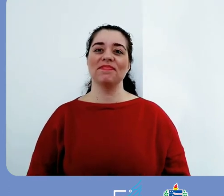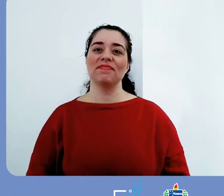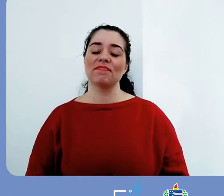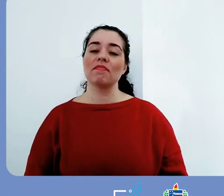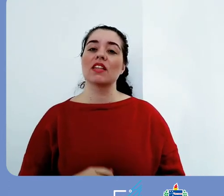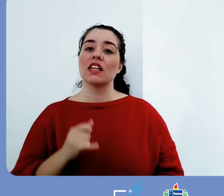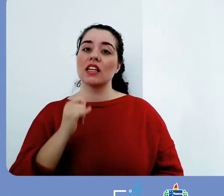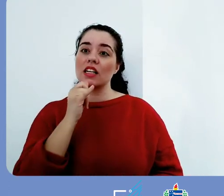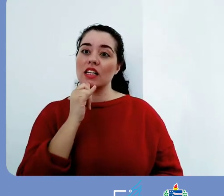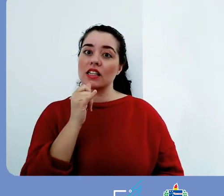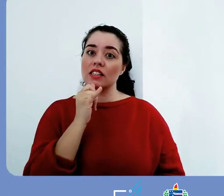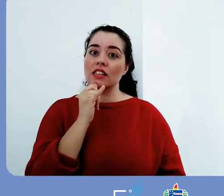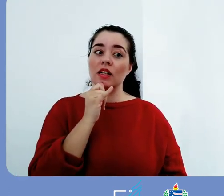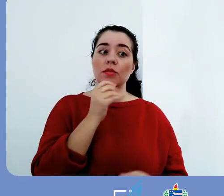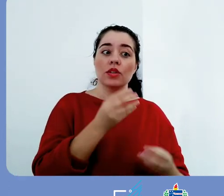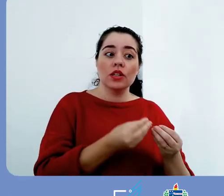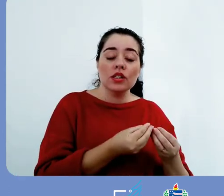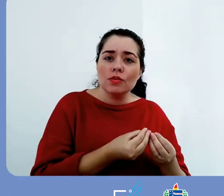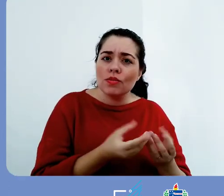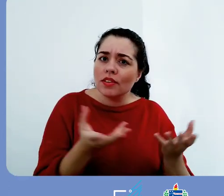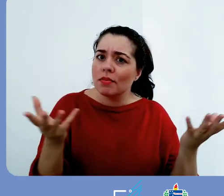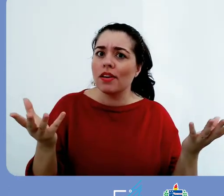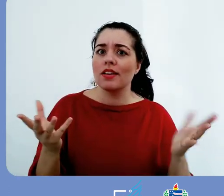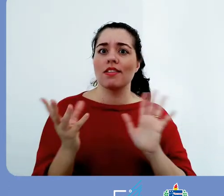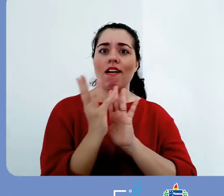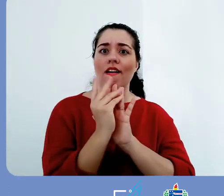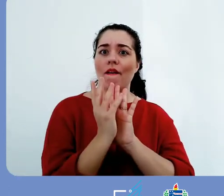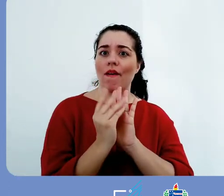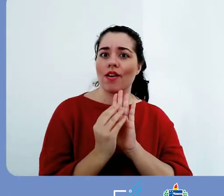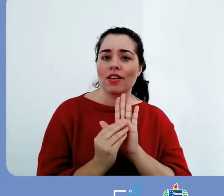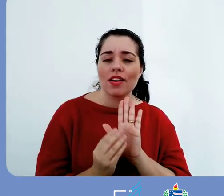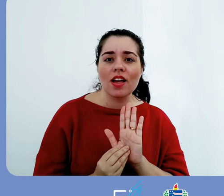procurar orientações junto à Biblioteca Universitária.